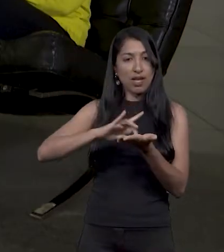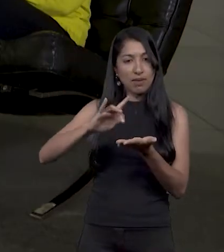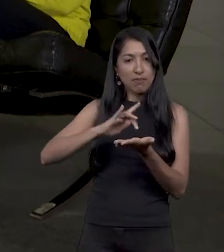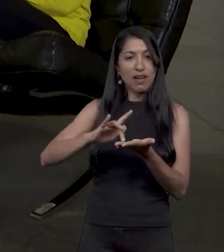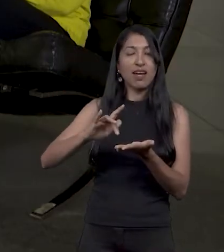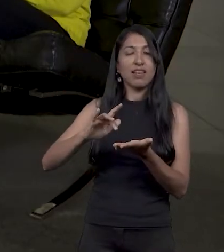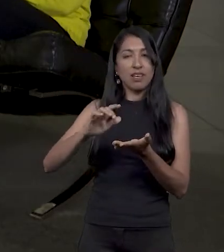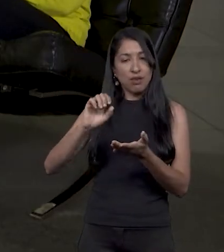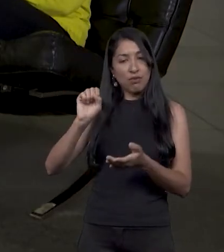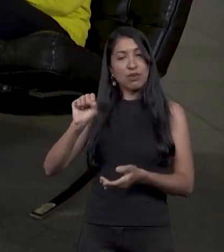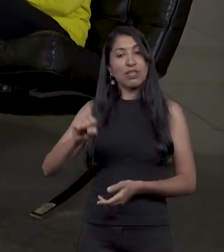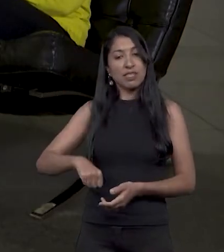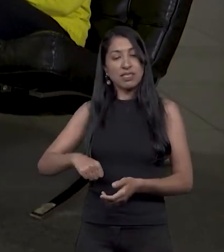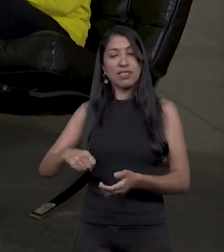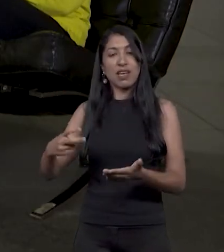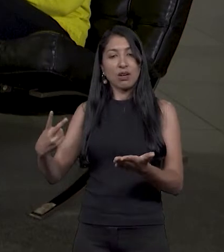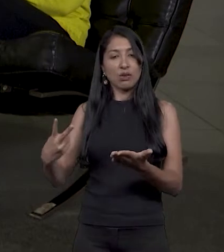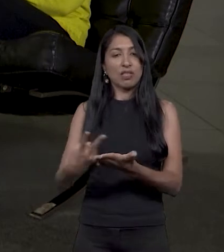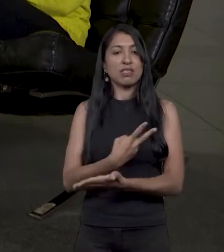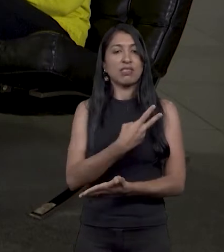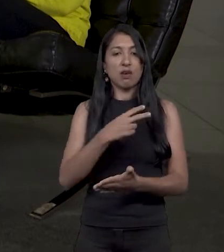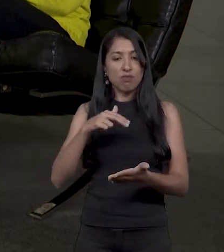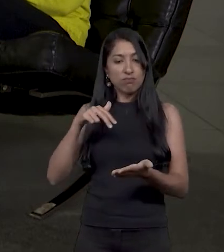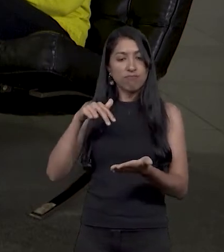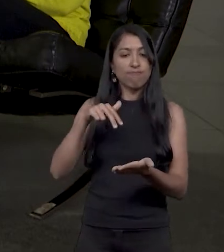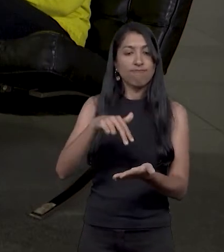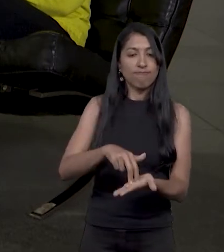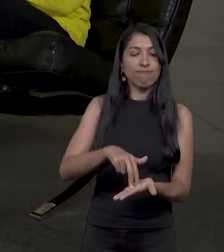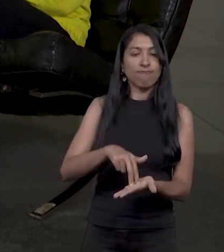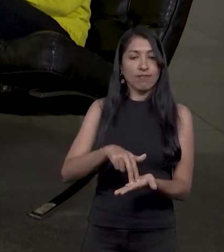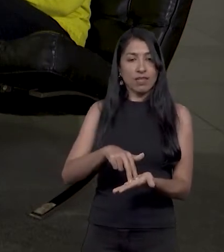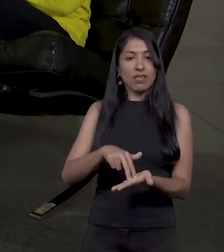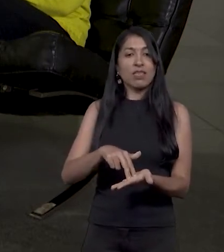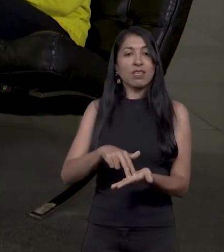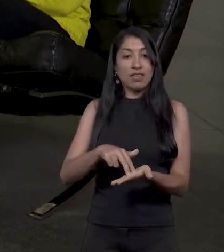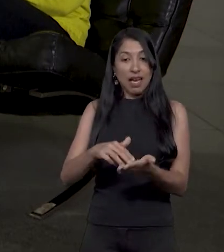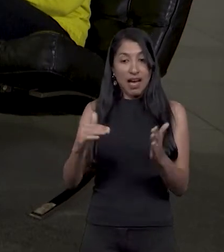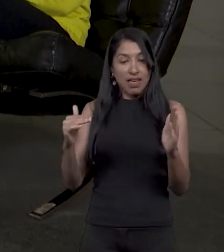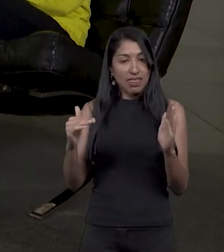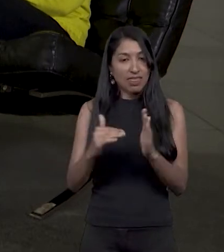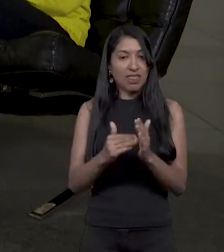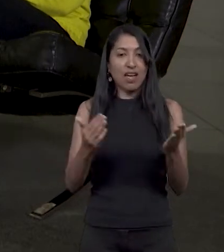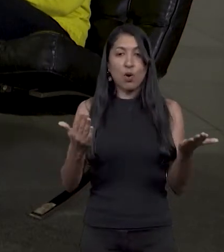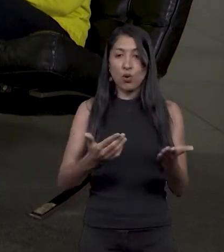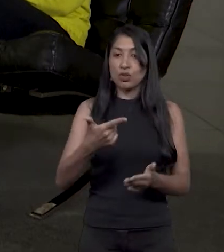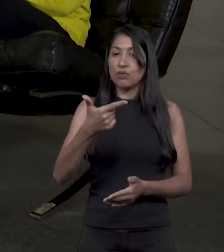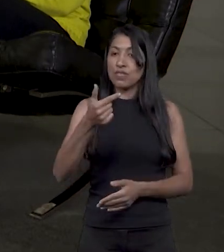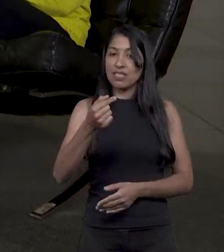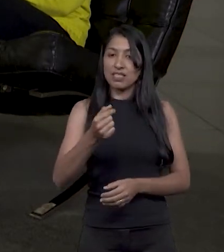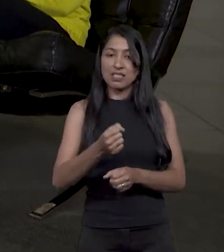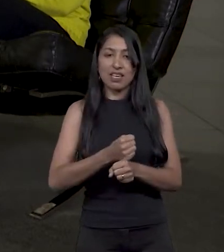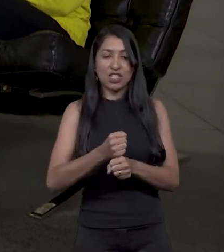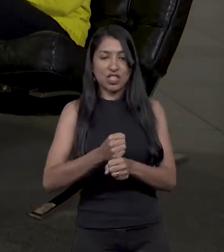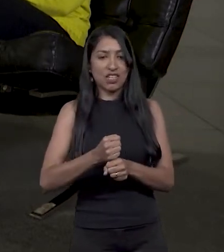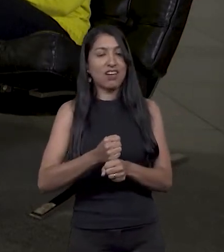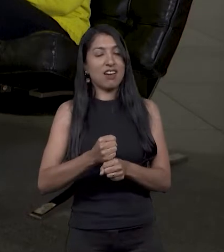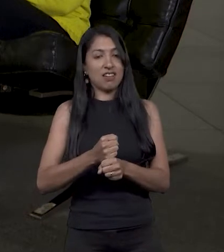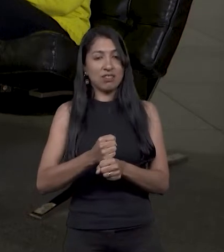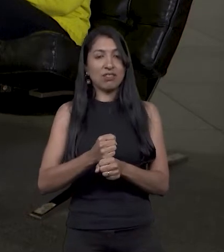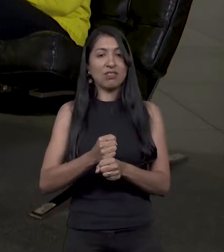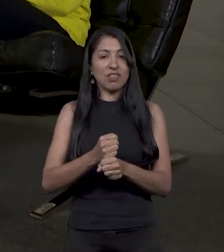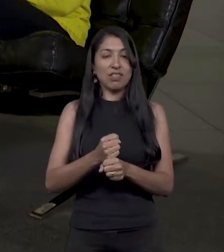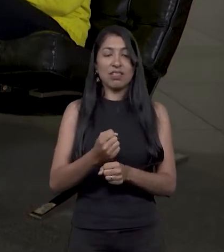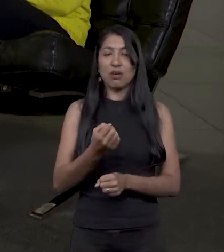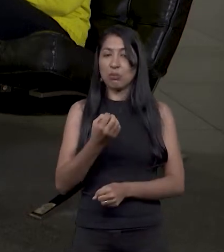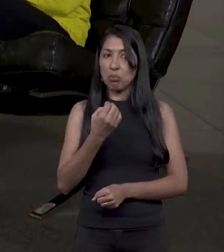toda a sustentabilidade para que ela durasse 27 anos como já tem. Então, graças